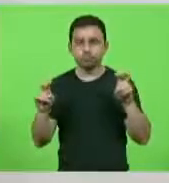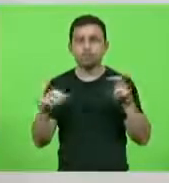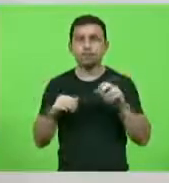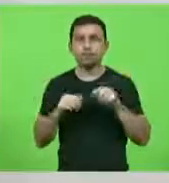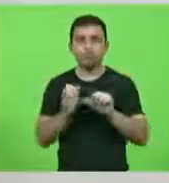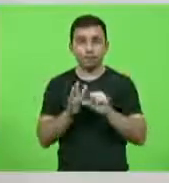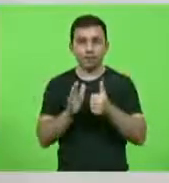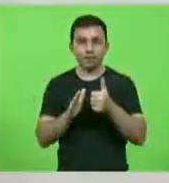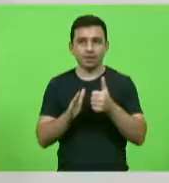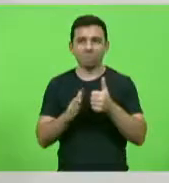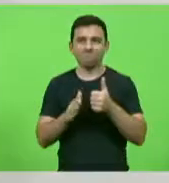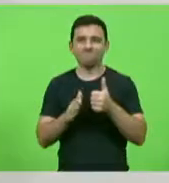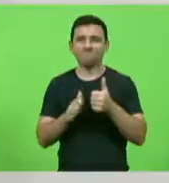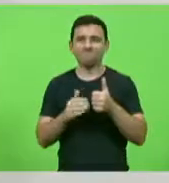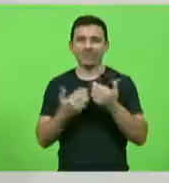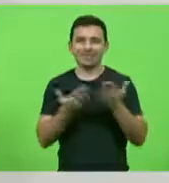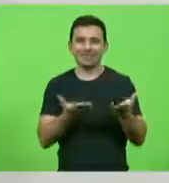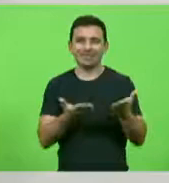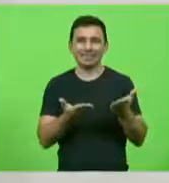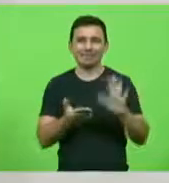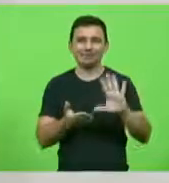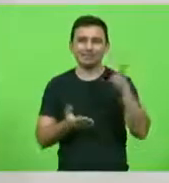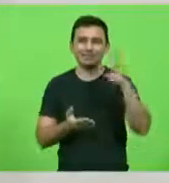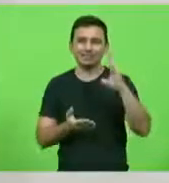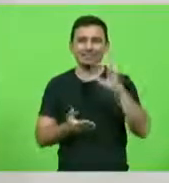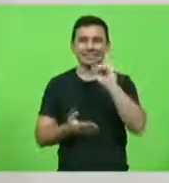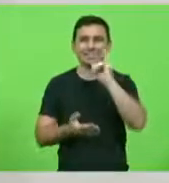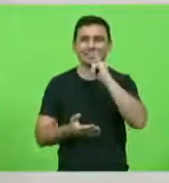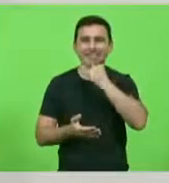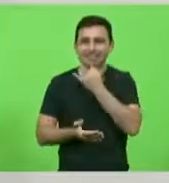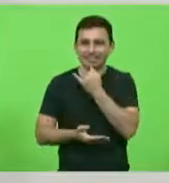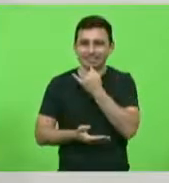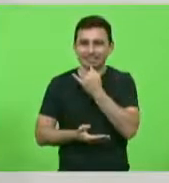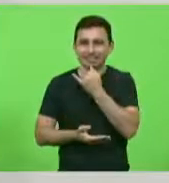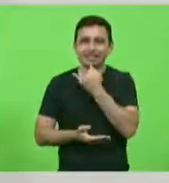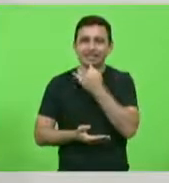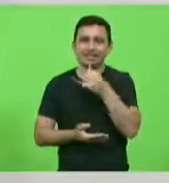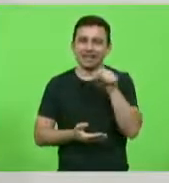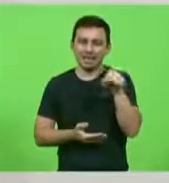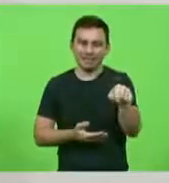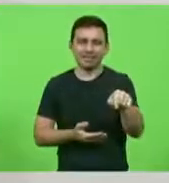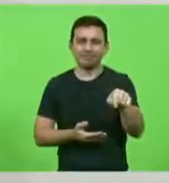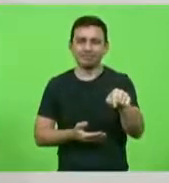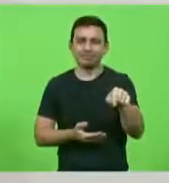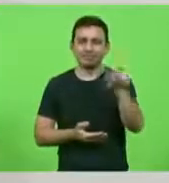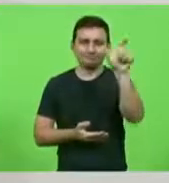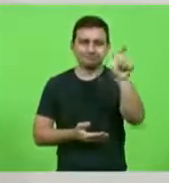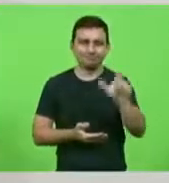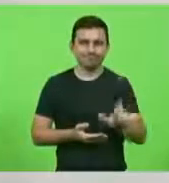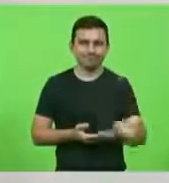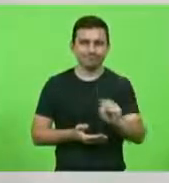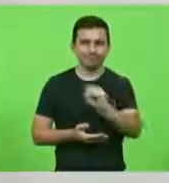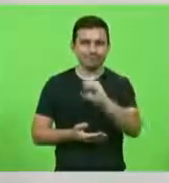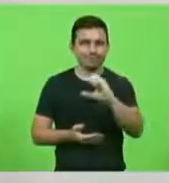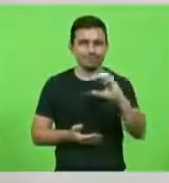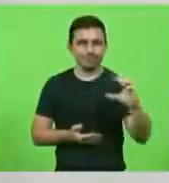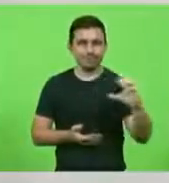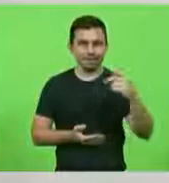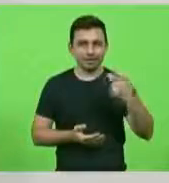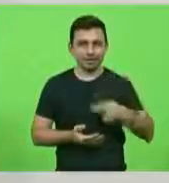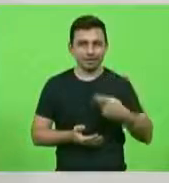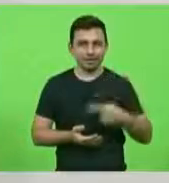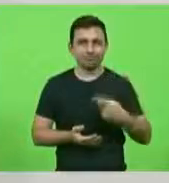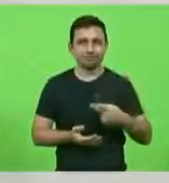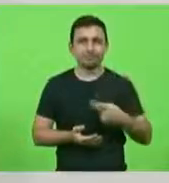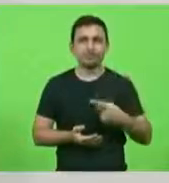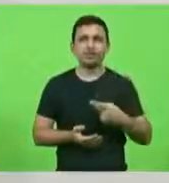de uma perda muito triste de um catarinense que deixou marcas para esse Estado, deixou marcas